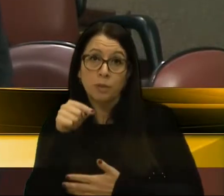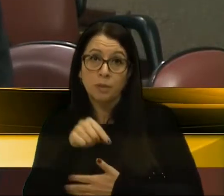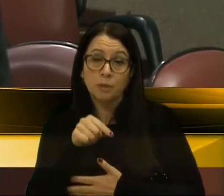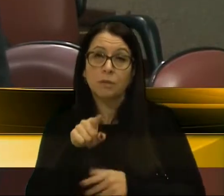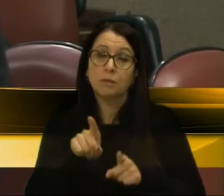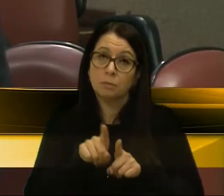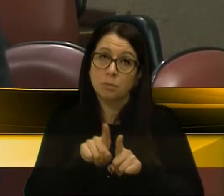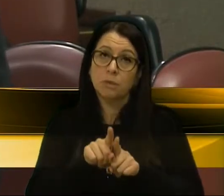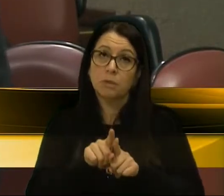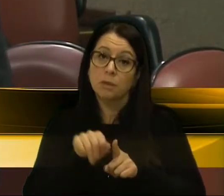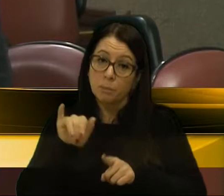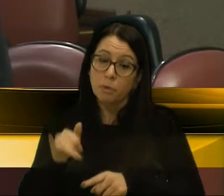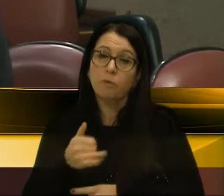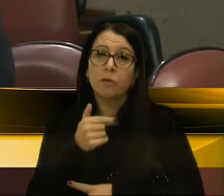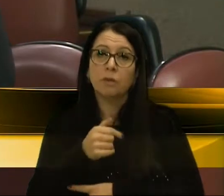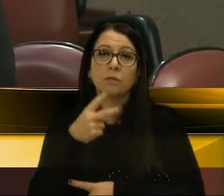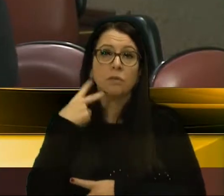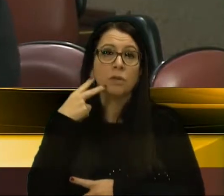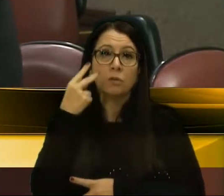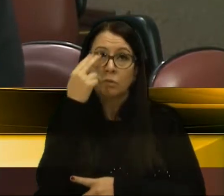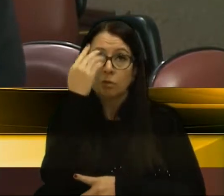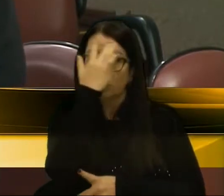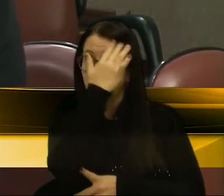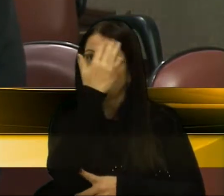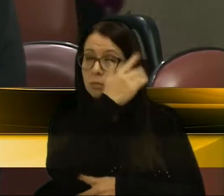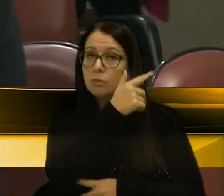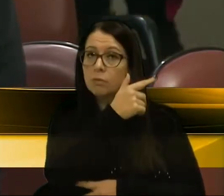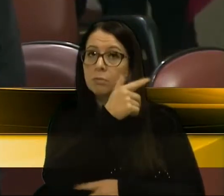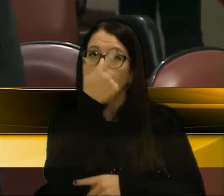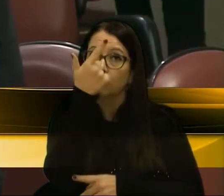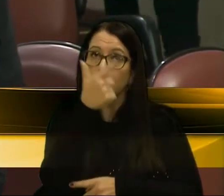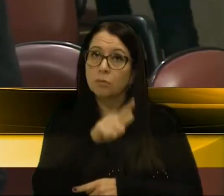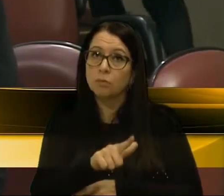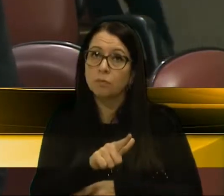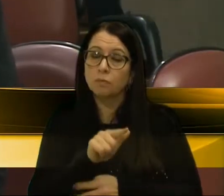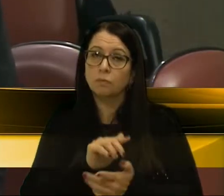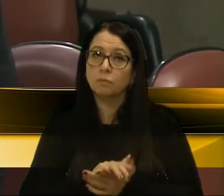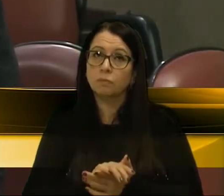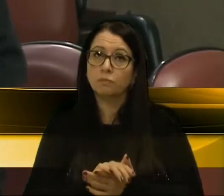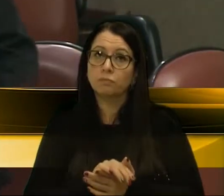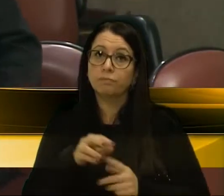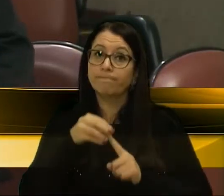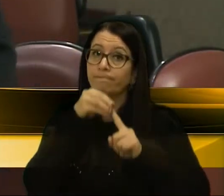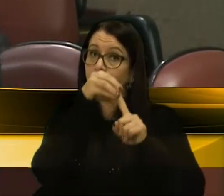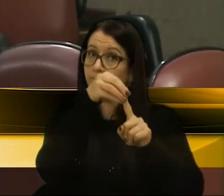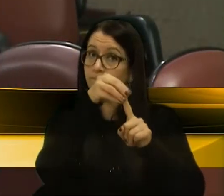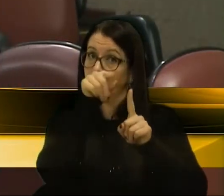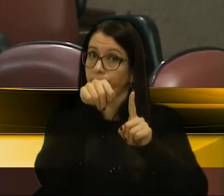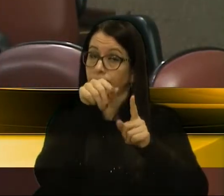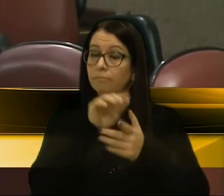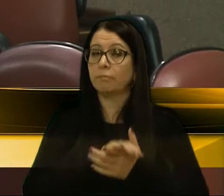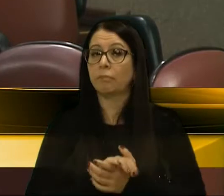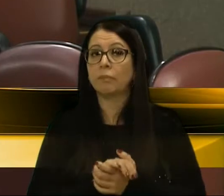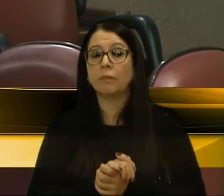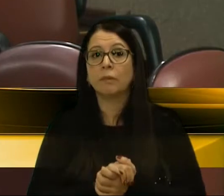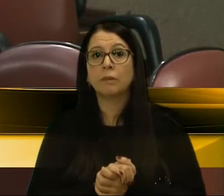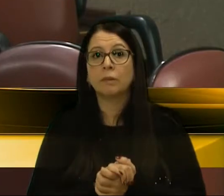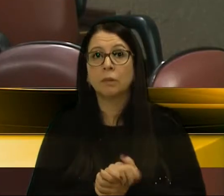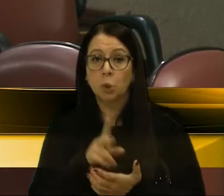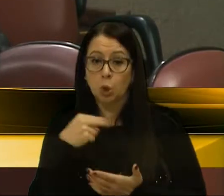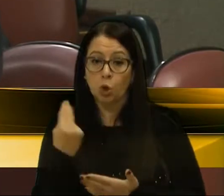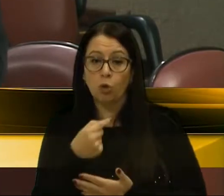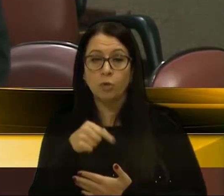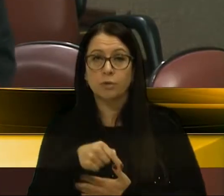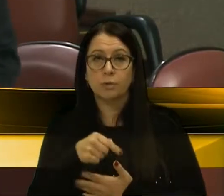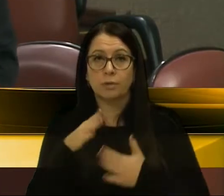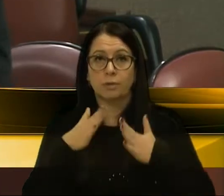inclusive, aproveito, né, vereadora de ló, para, mais uma vez, destacar de que nós, aqui